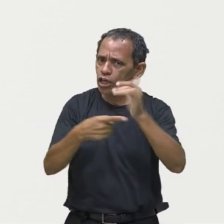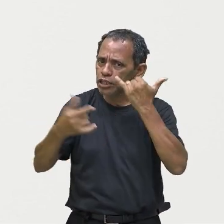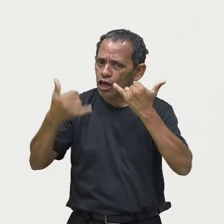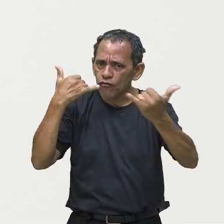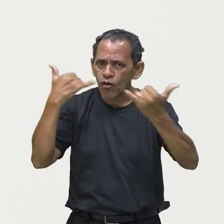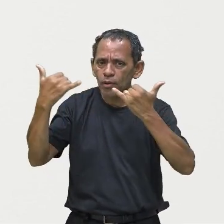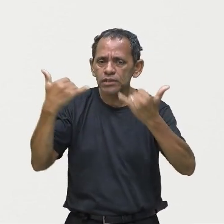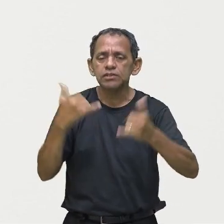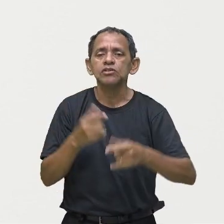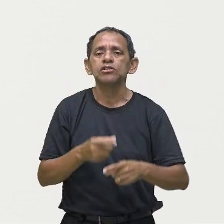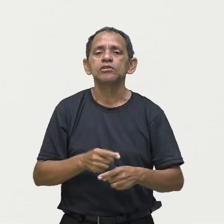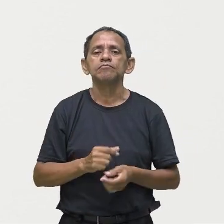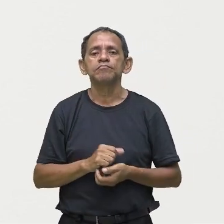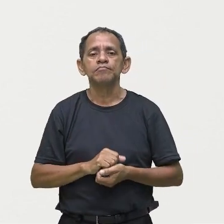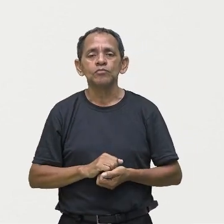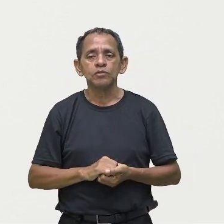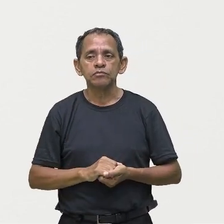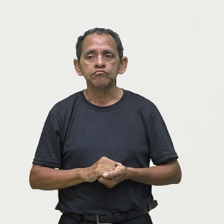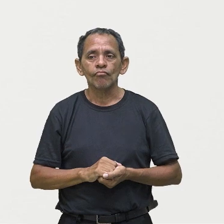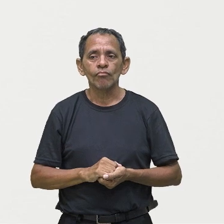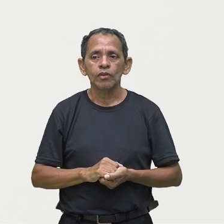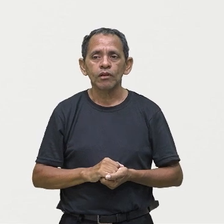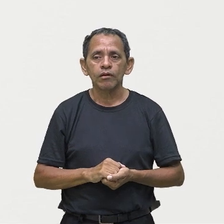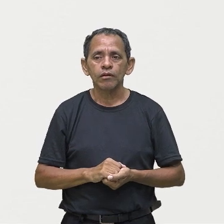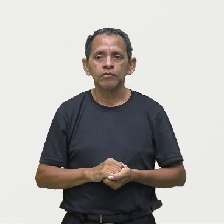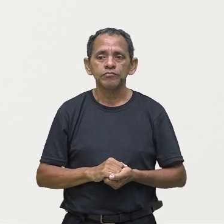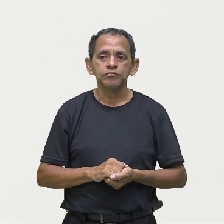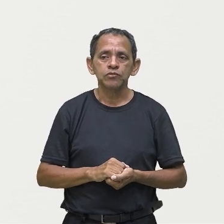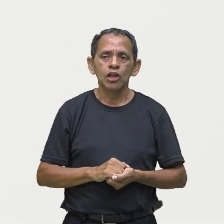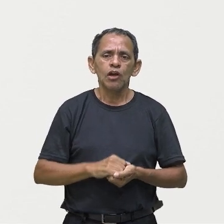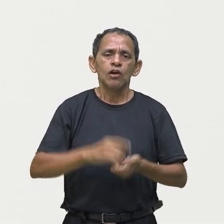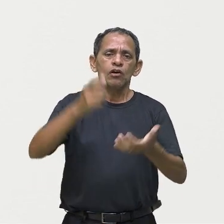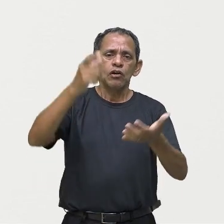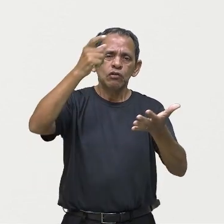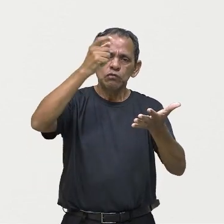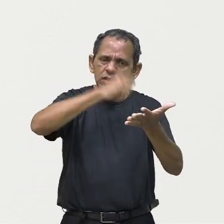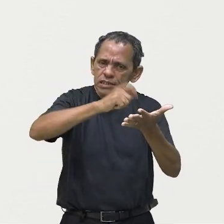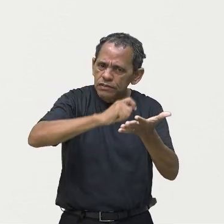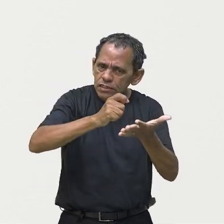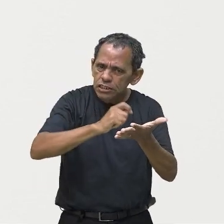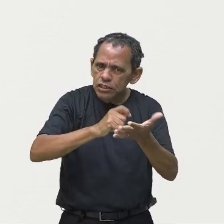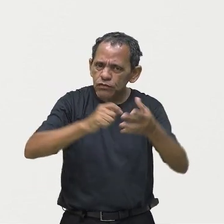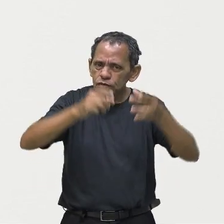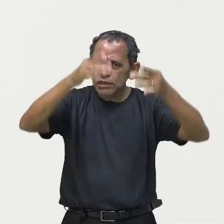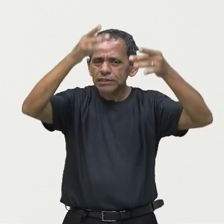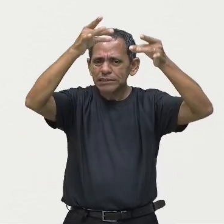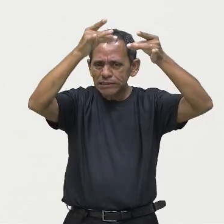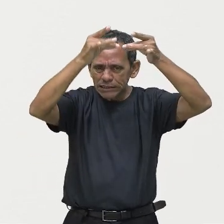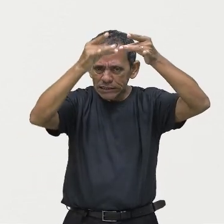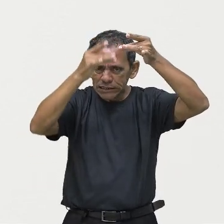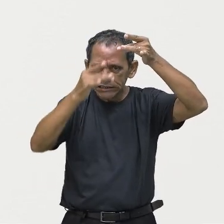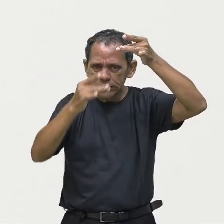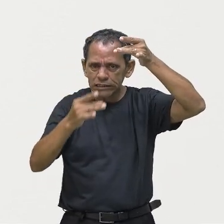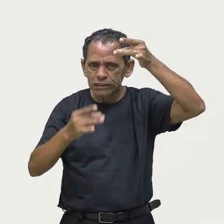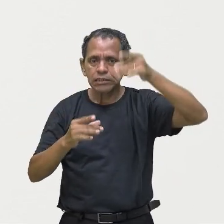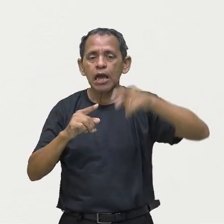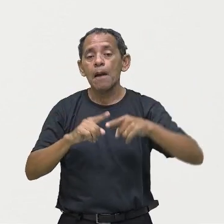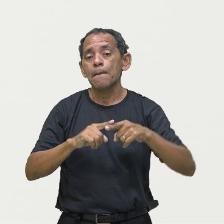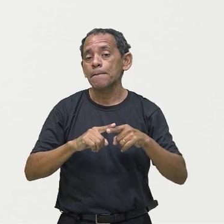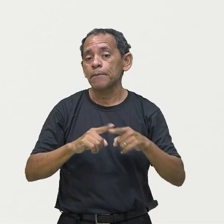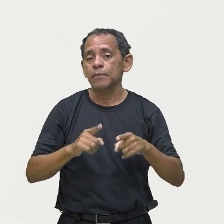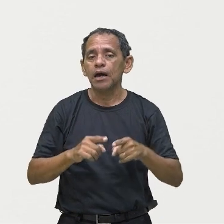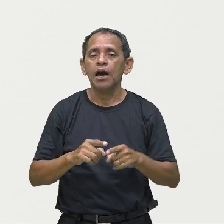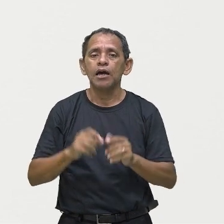laudas. Ele vai apresentar em apenas uma lauda ou meia, mas ali